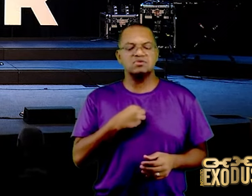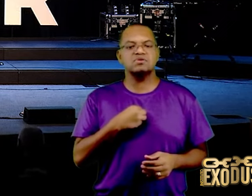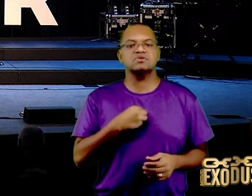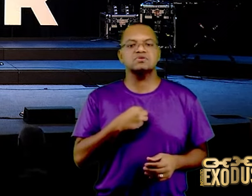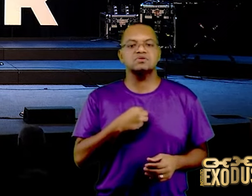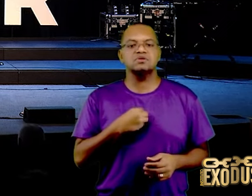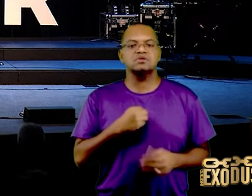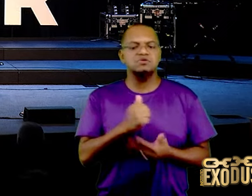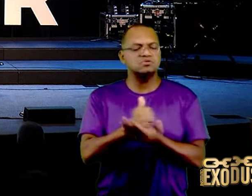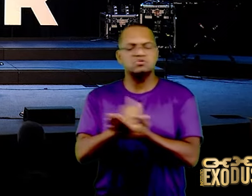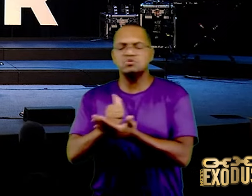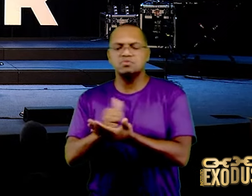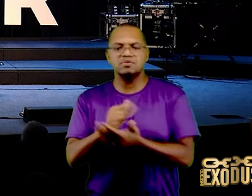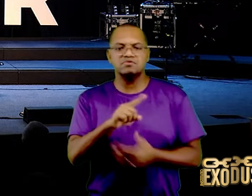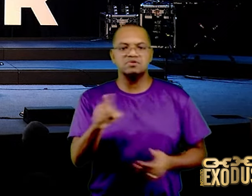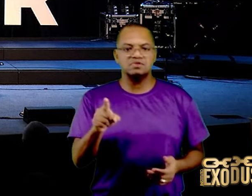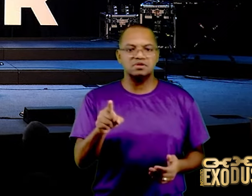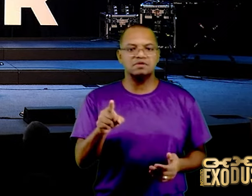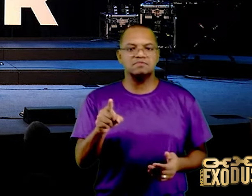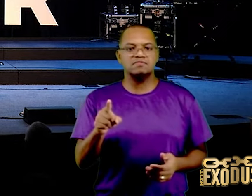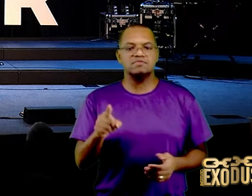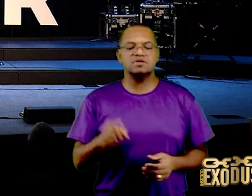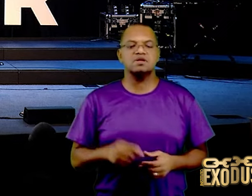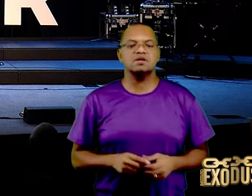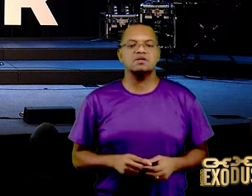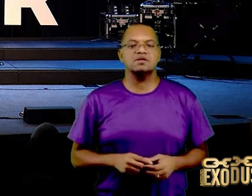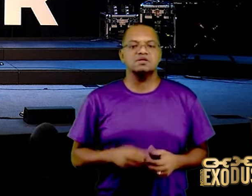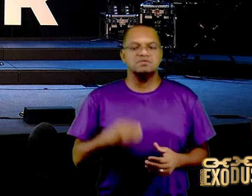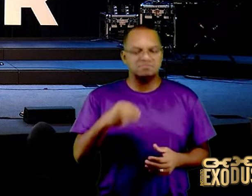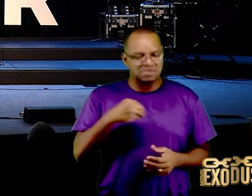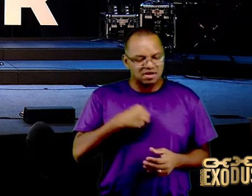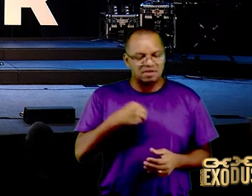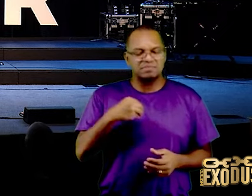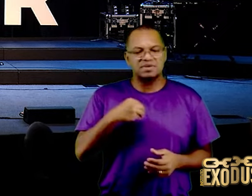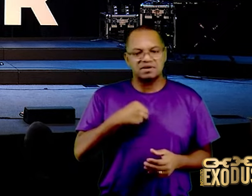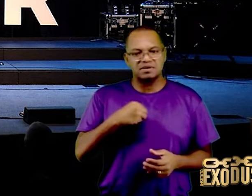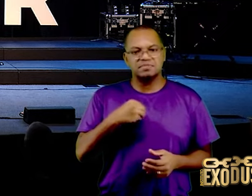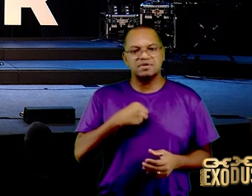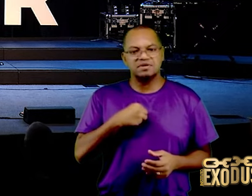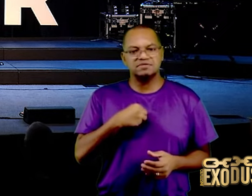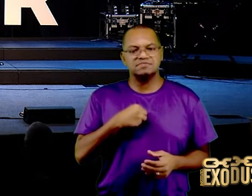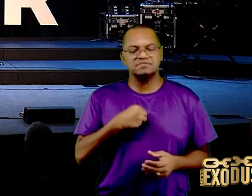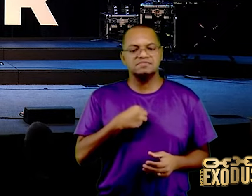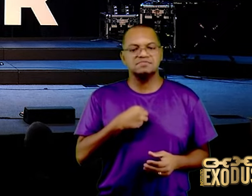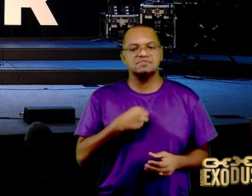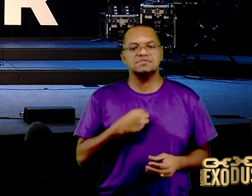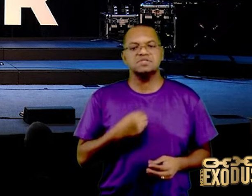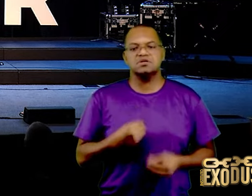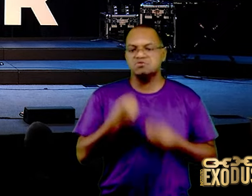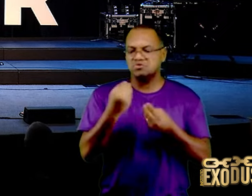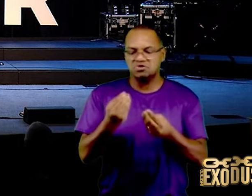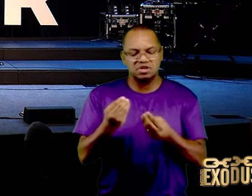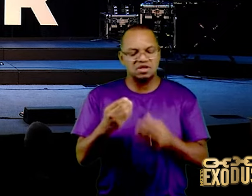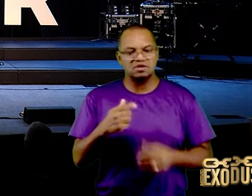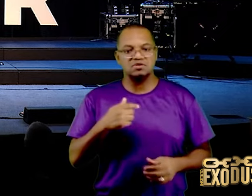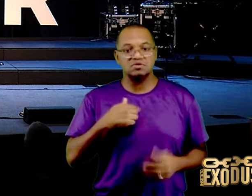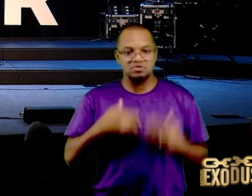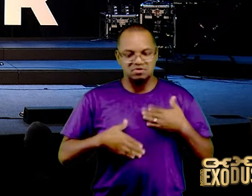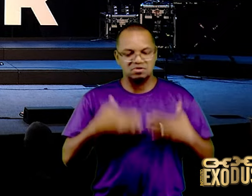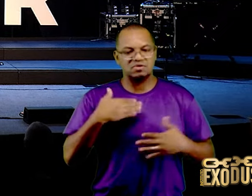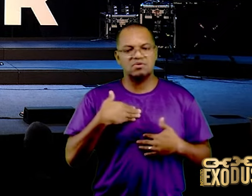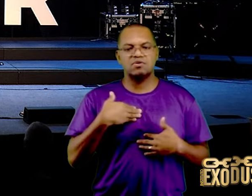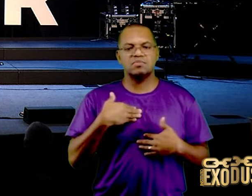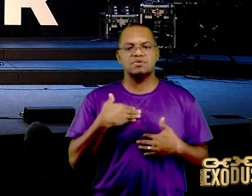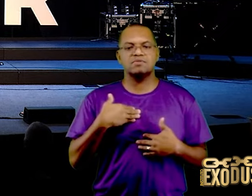vocês cederem, aos seus desejos, às suas luxúrias, nem entreguem parte do seu corpo, para serem como se fossem armas do mal,